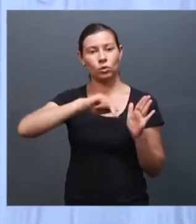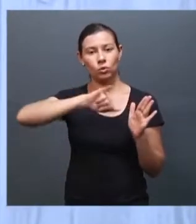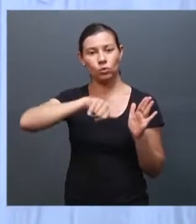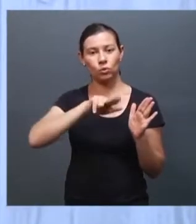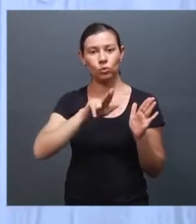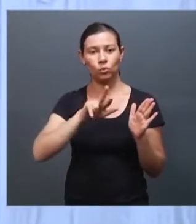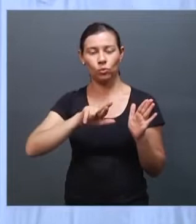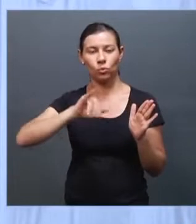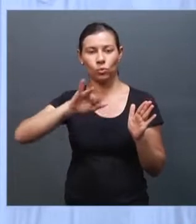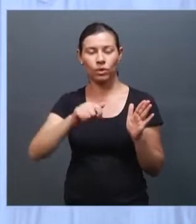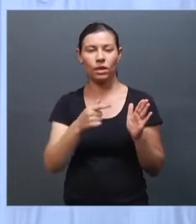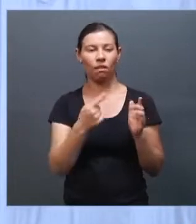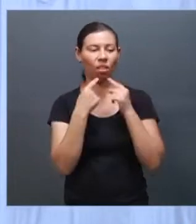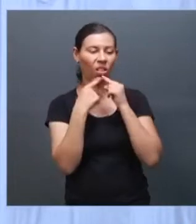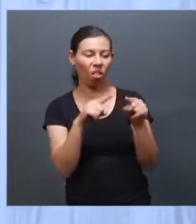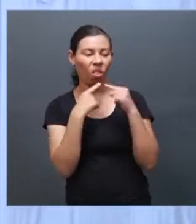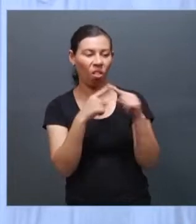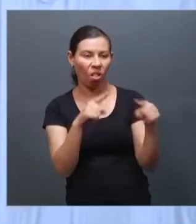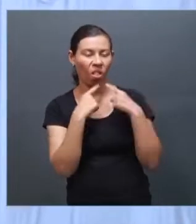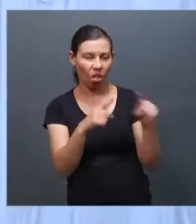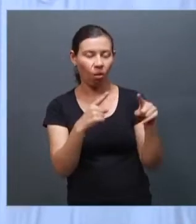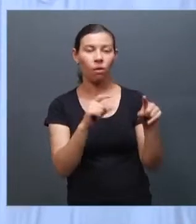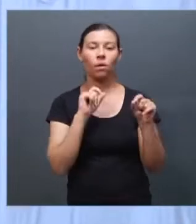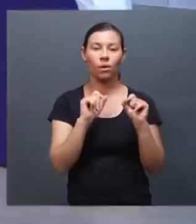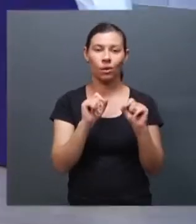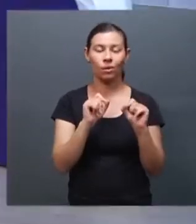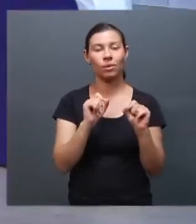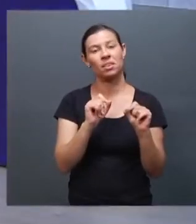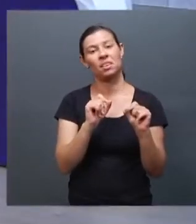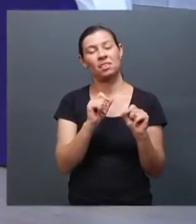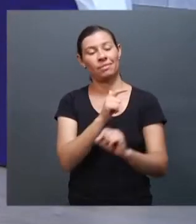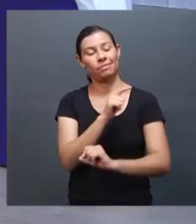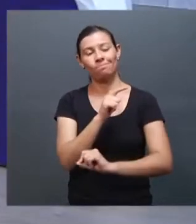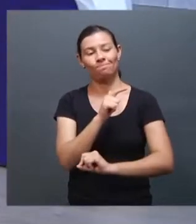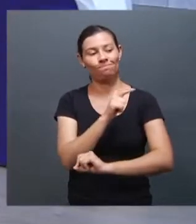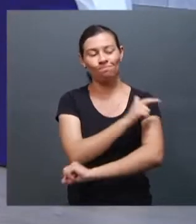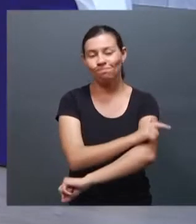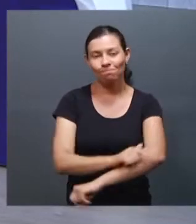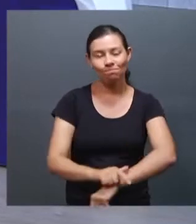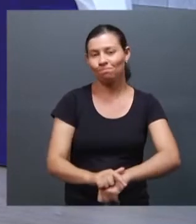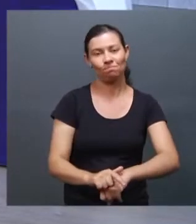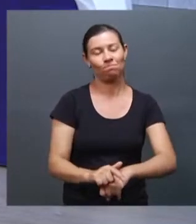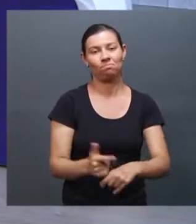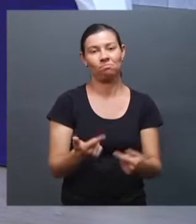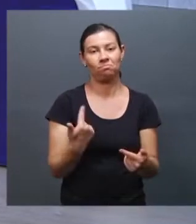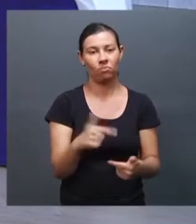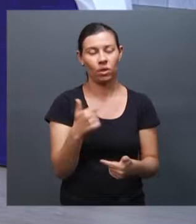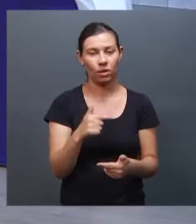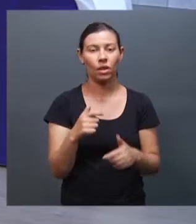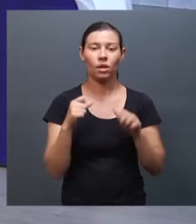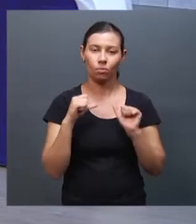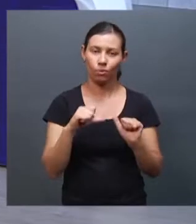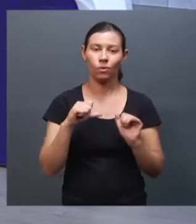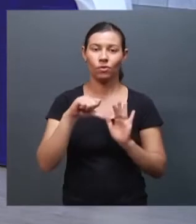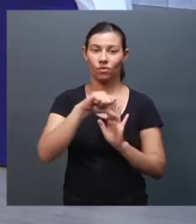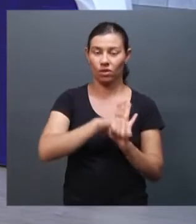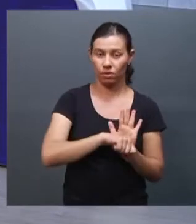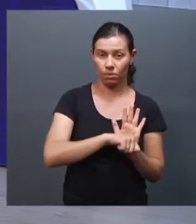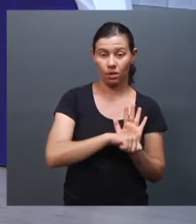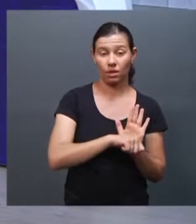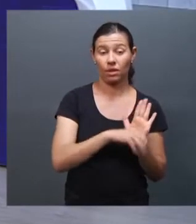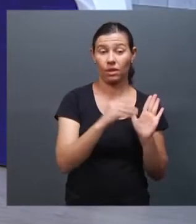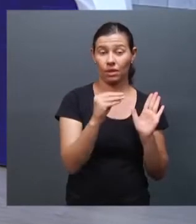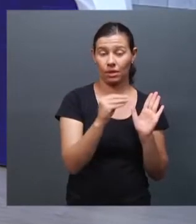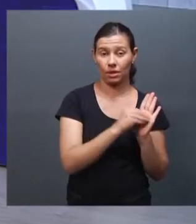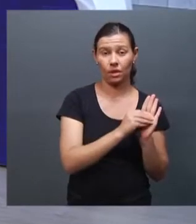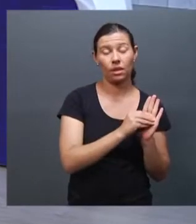desrespeito, uma real violência verbal, né? Como é que a gente pode pensar, a gente quando pensa em